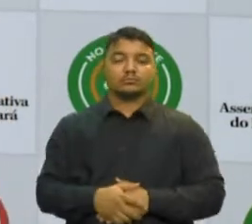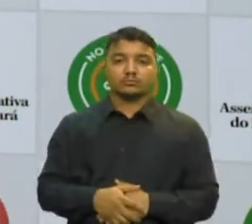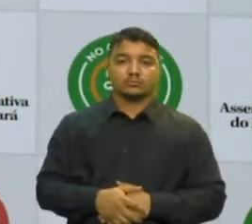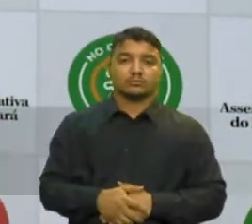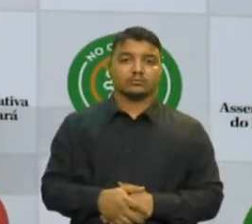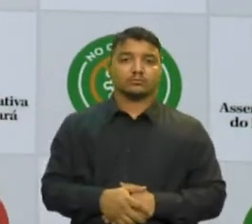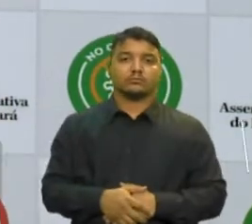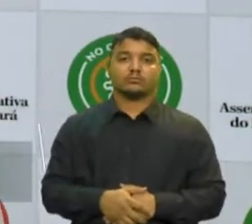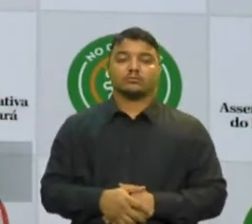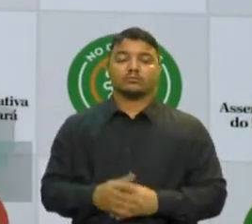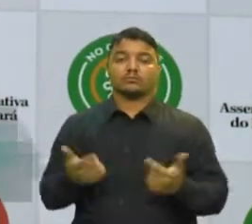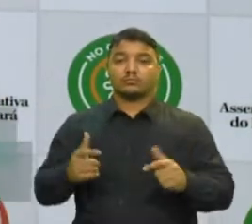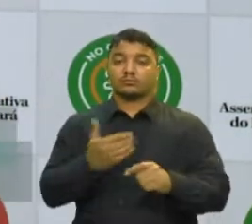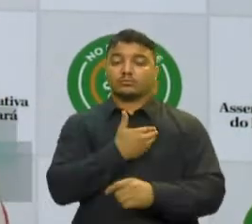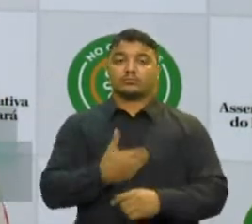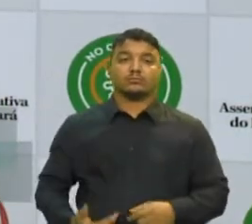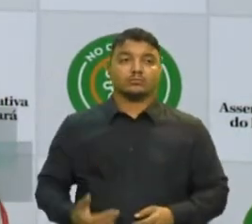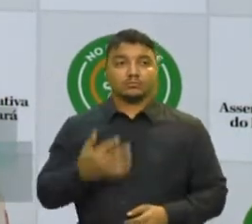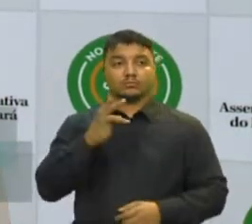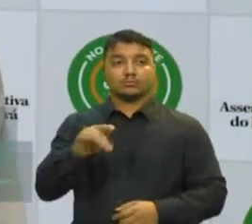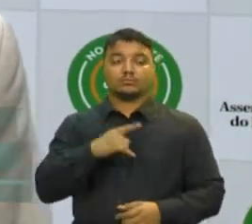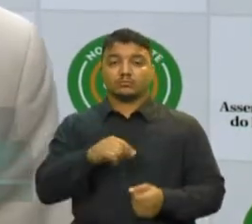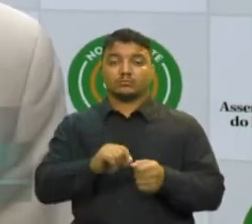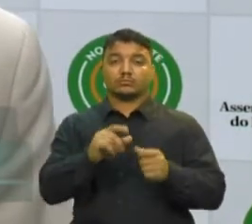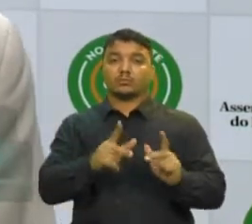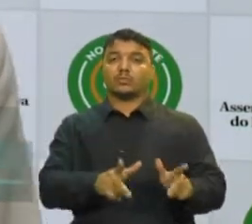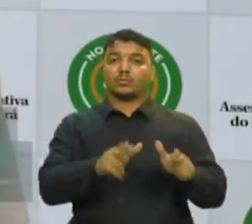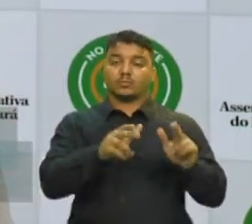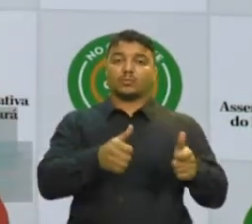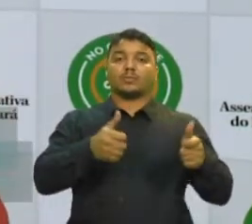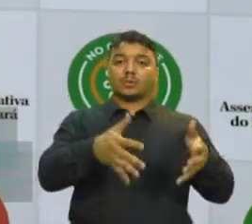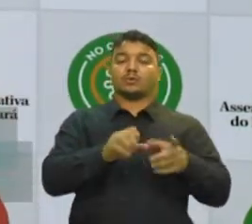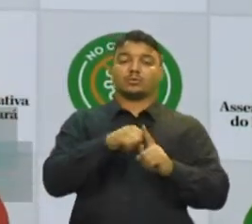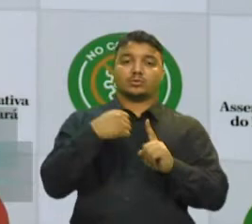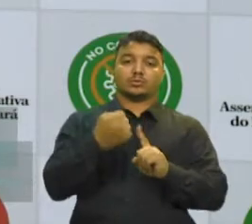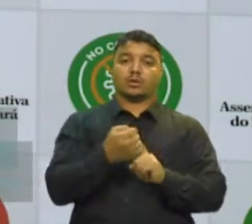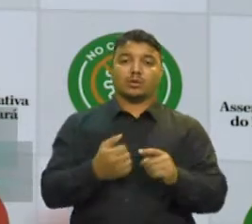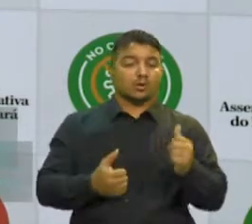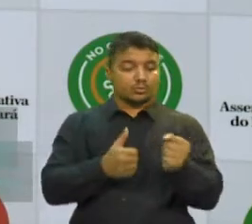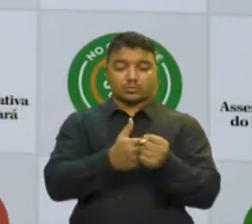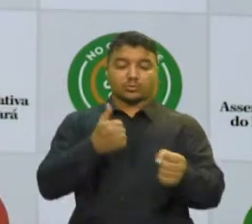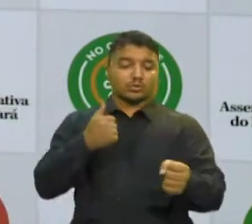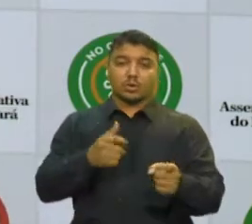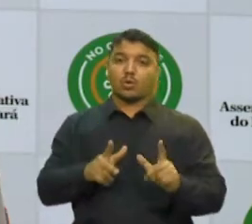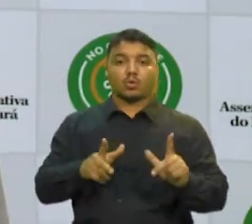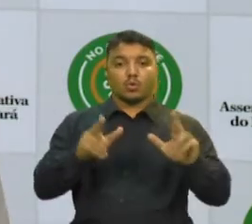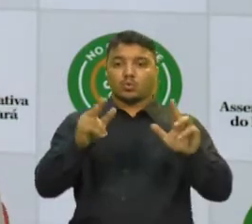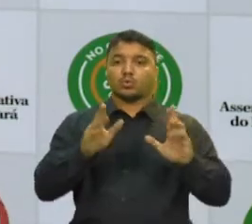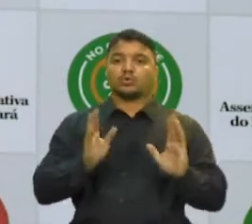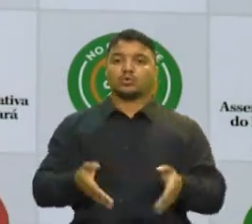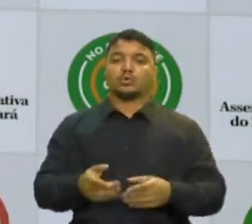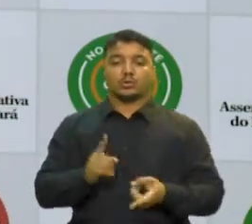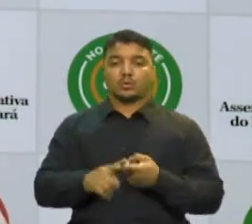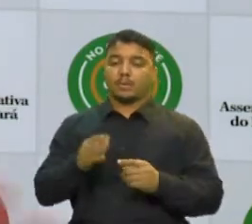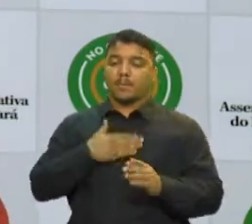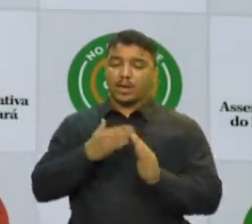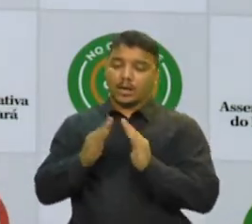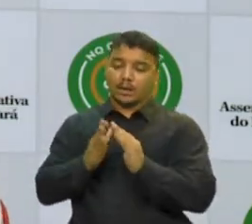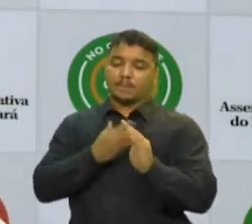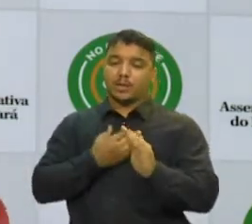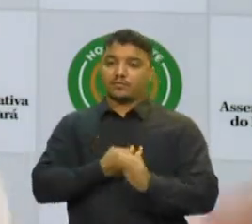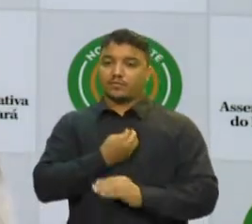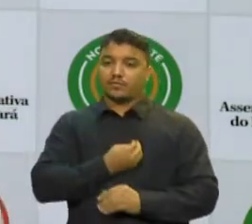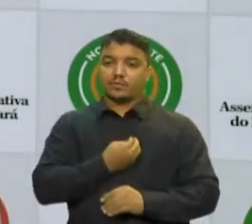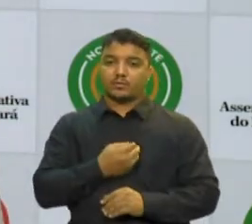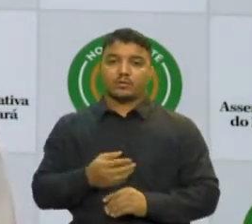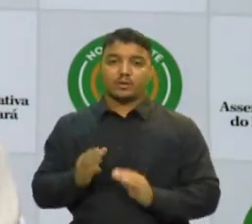até porque o governo federal, como eu disse, ele tem cortado investimentos sociais Ele cortou a assistência social, ele acabou com Minha Casa Minha Vida O Casa Verde